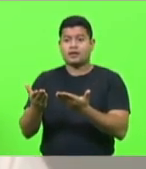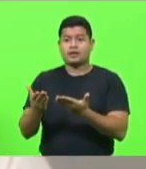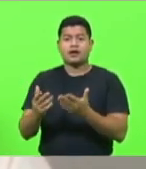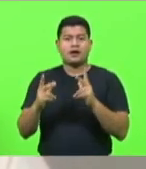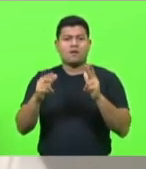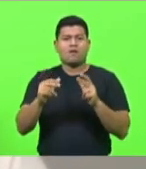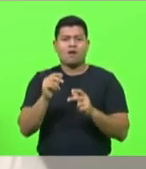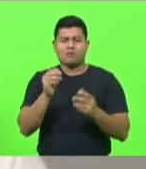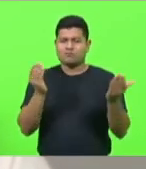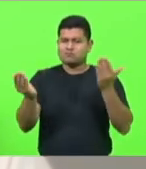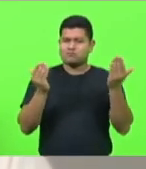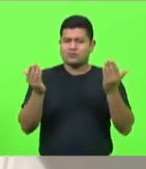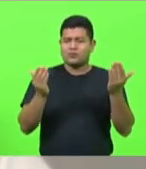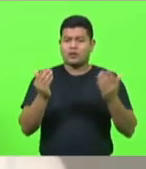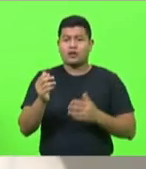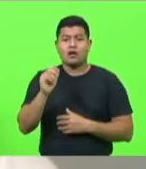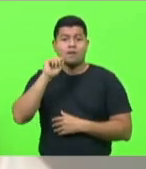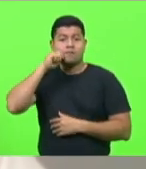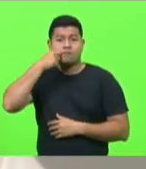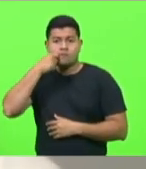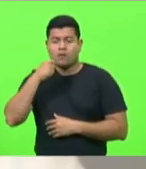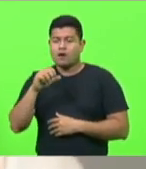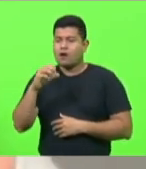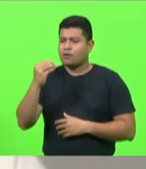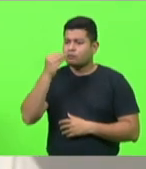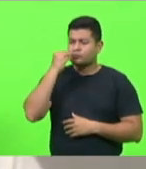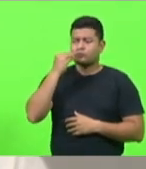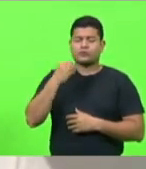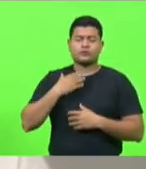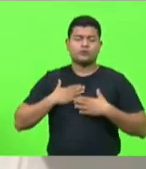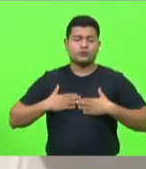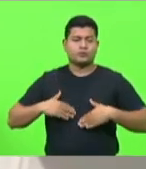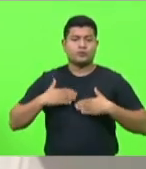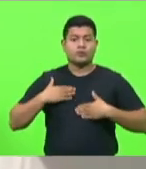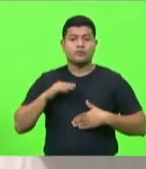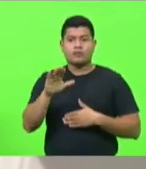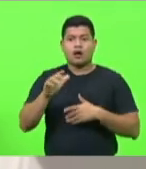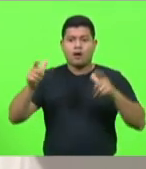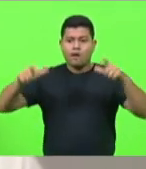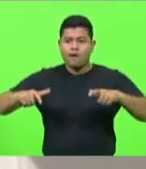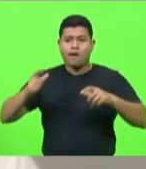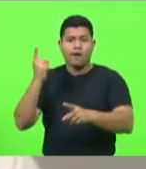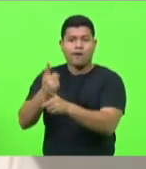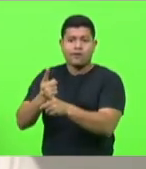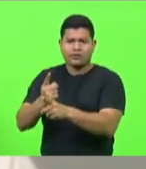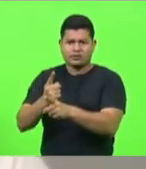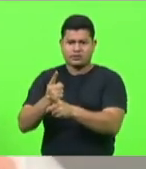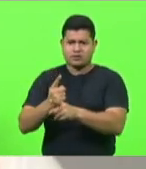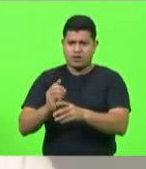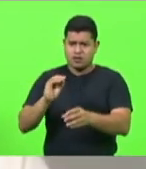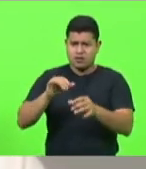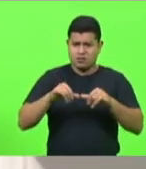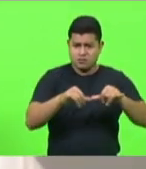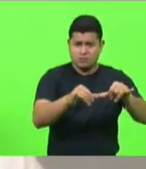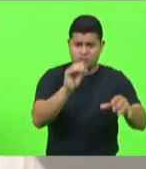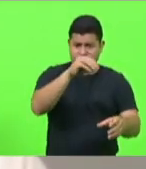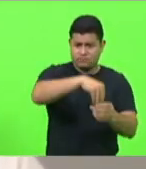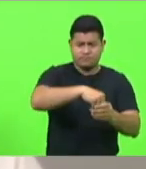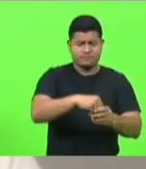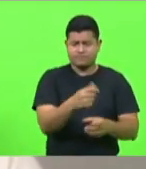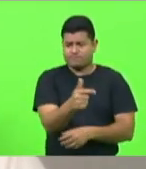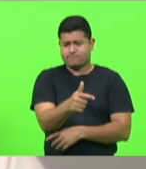do pão que alimenta a alma. Sim, o catarinense merece ter essa liberdade respeitada, liberdade que, novamente,